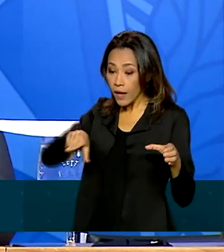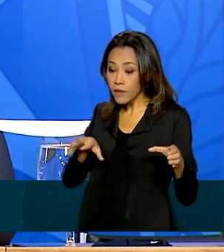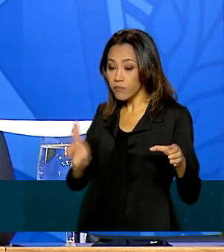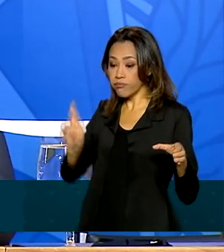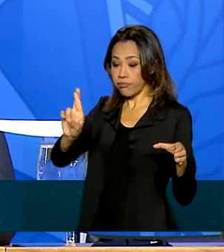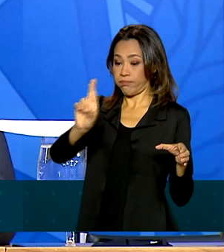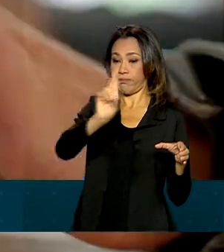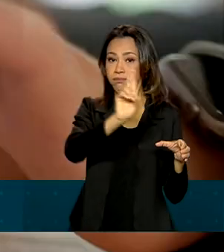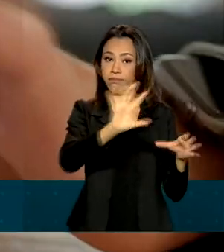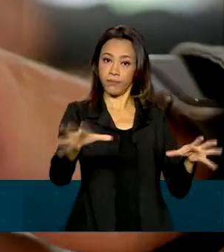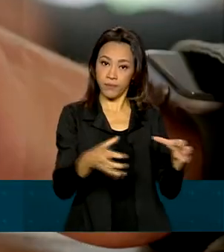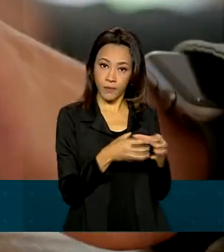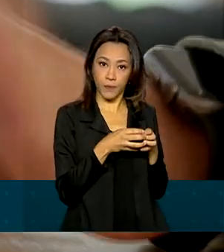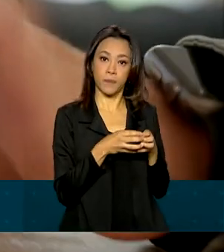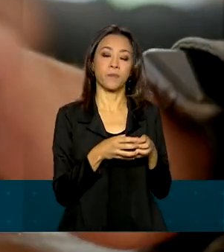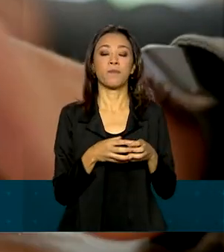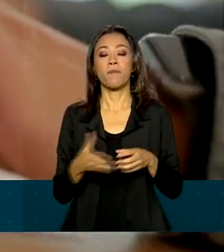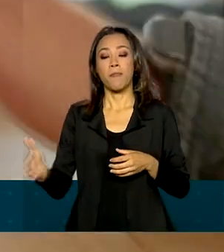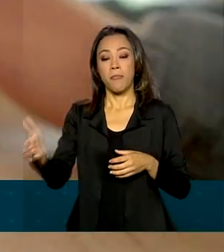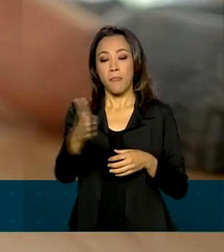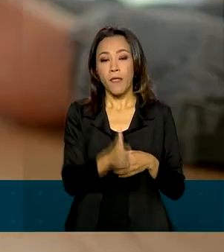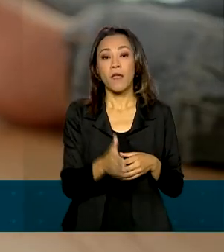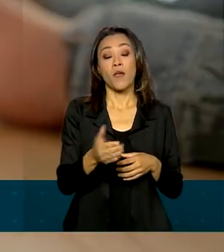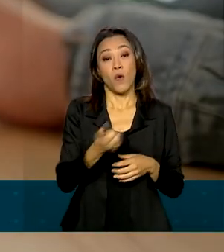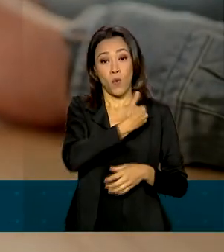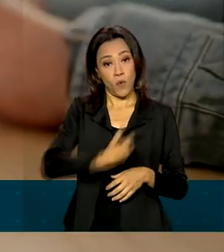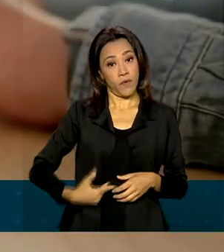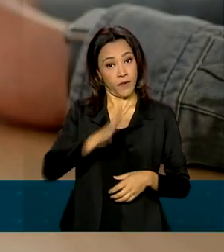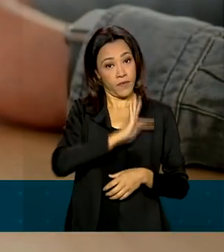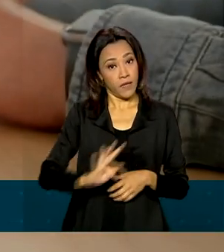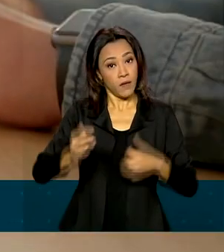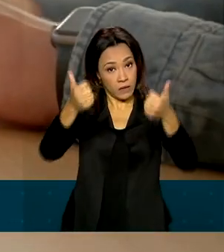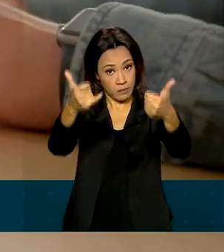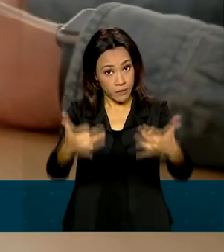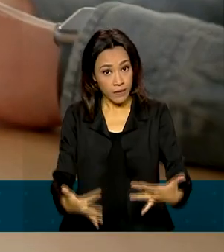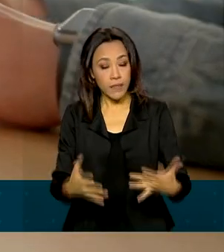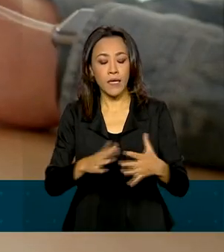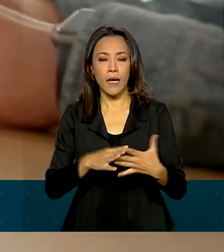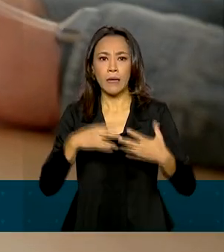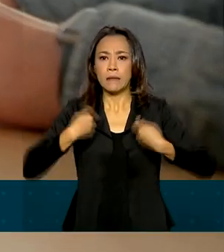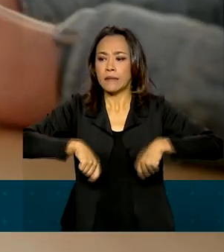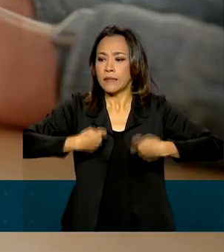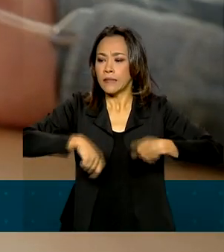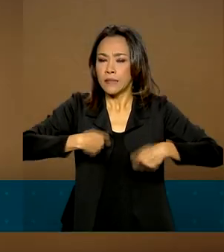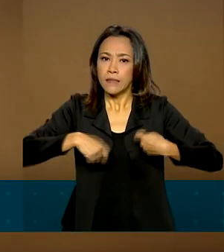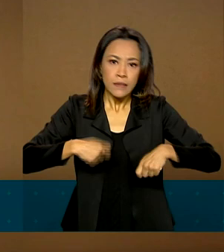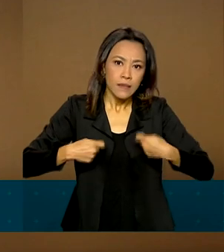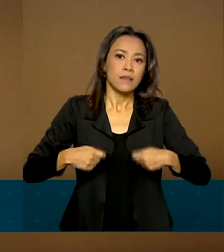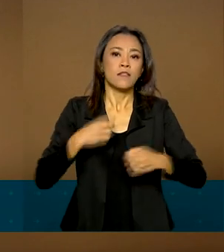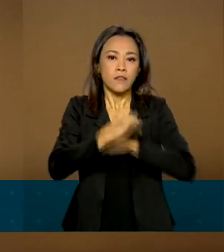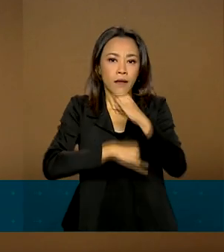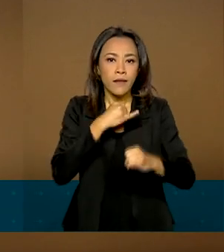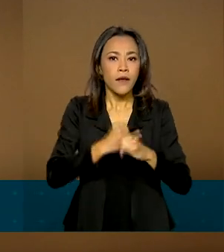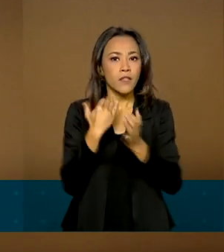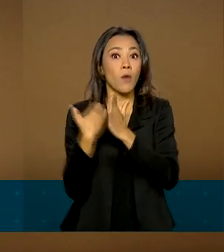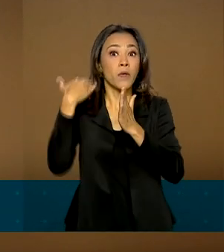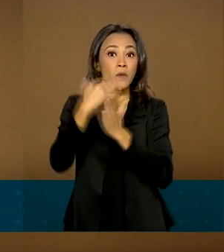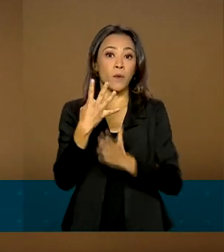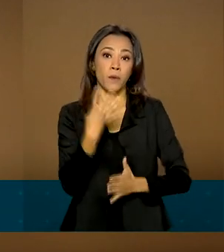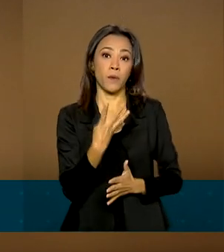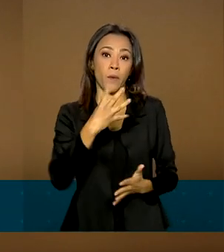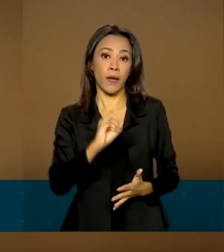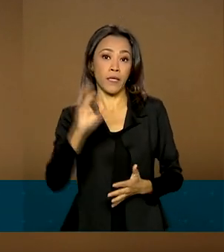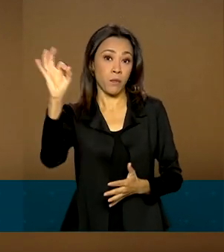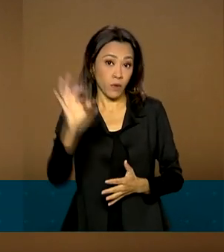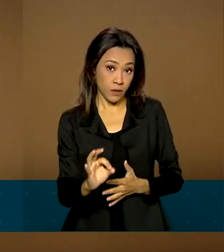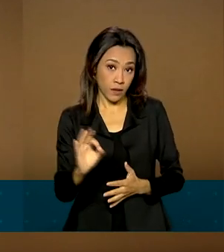dos leilões 5G. Segundo o governo federal, a demanda por internet cresceu 40% no Brasil ao longo de 2020